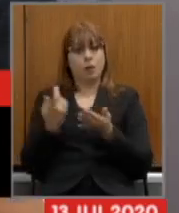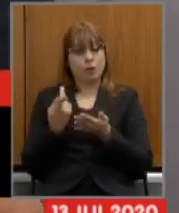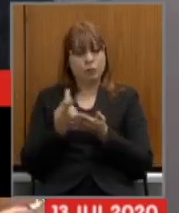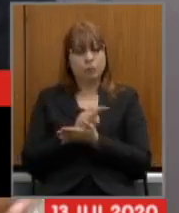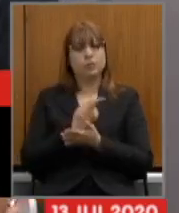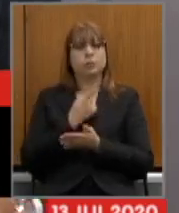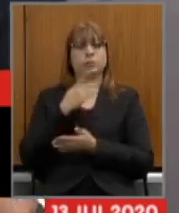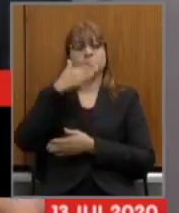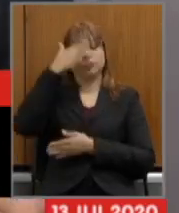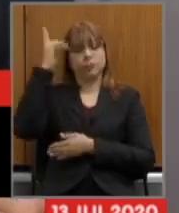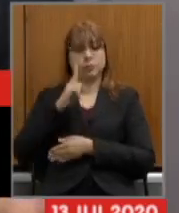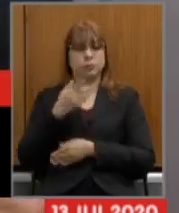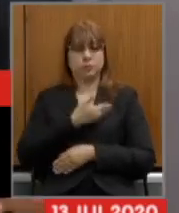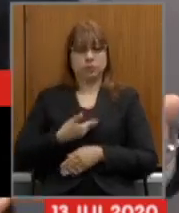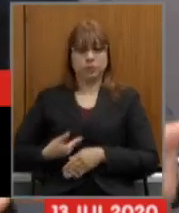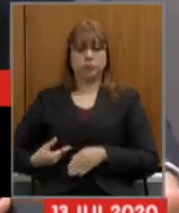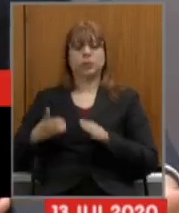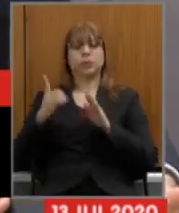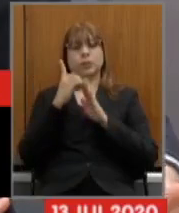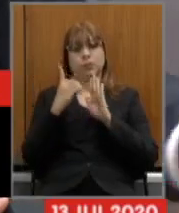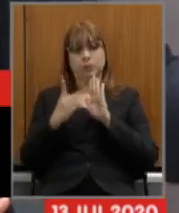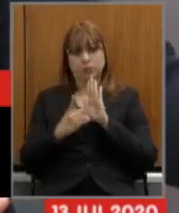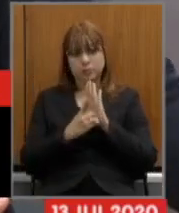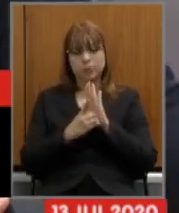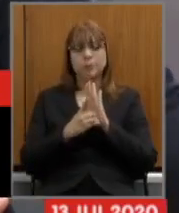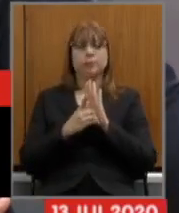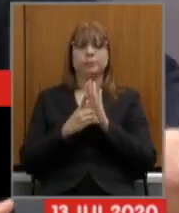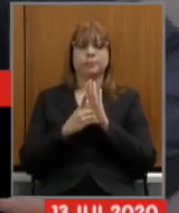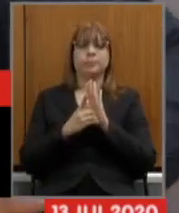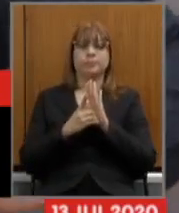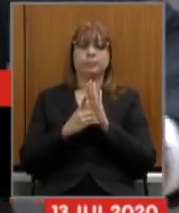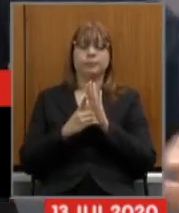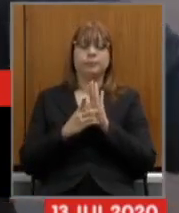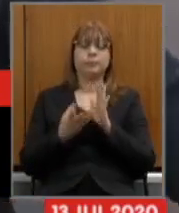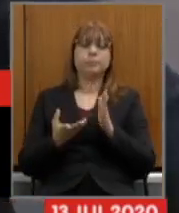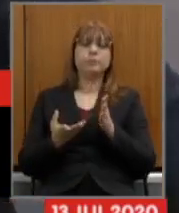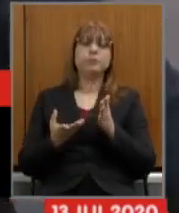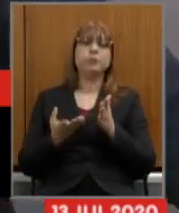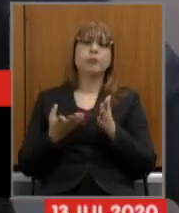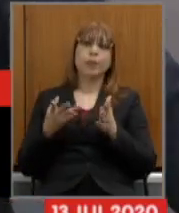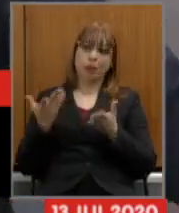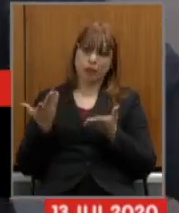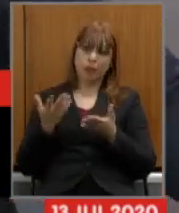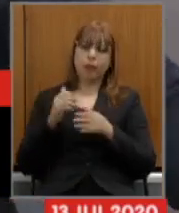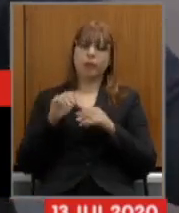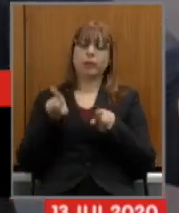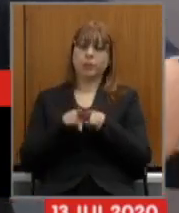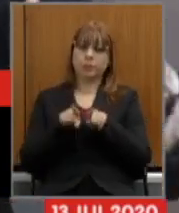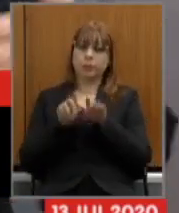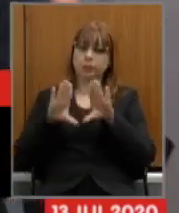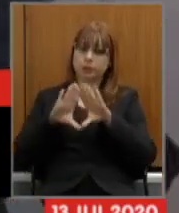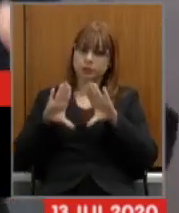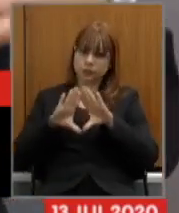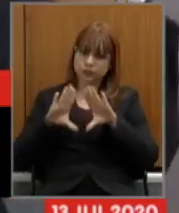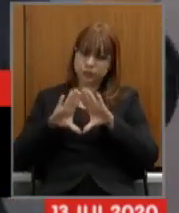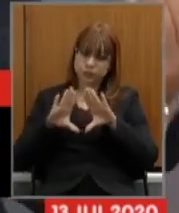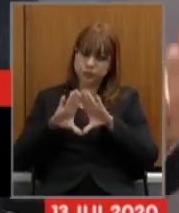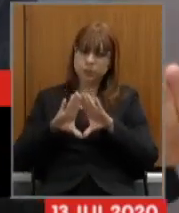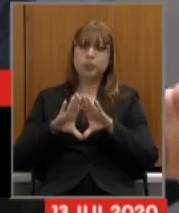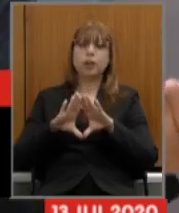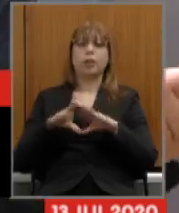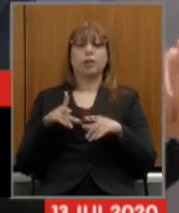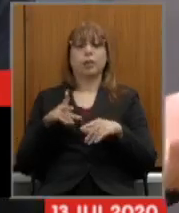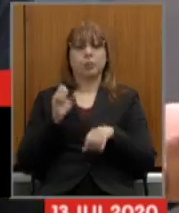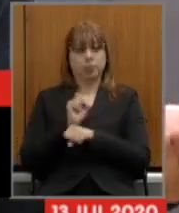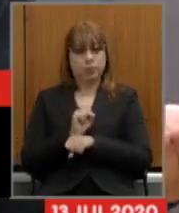calamidade pública por causa do coronavírus neste momento a própria assembleia interrompeu suspendeu suas atividades até que ela se adequasse ao